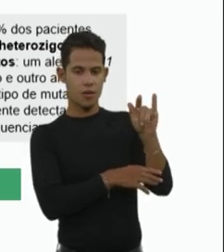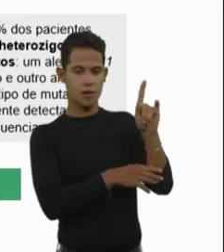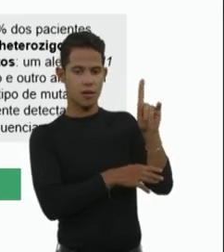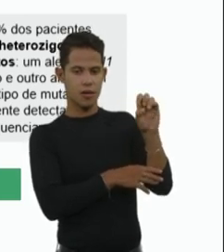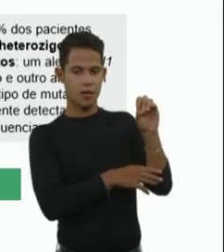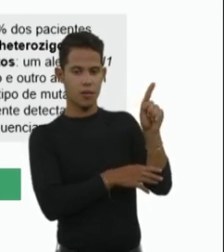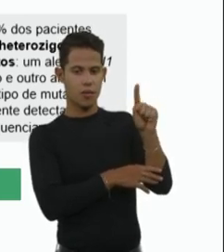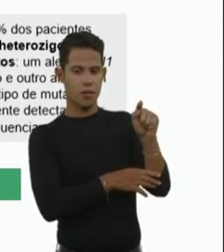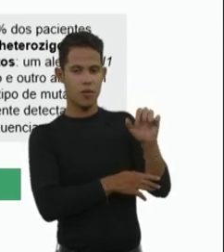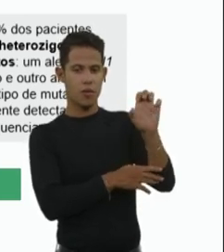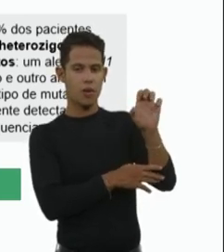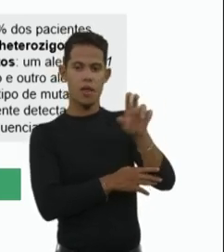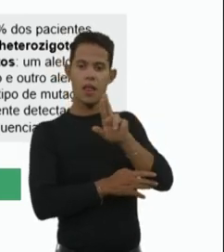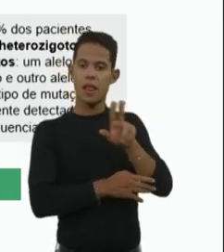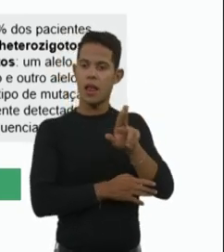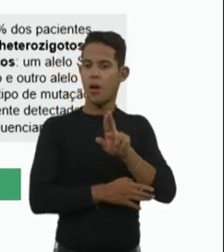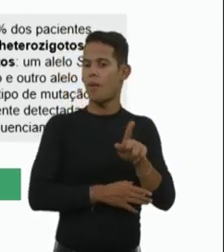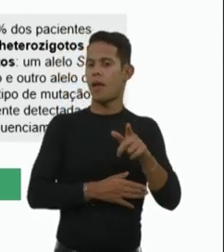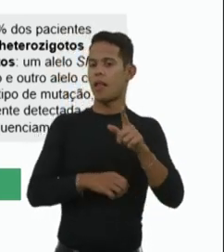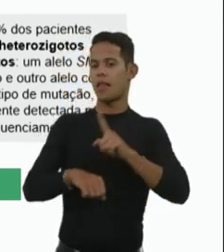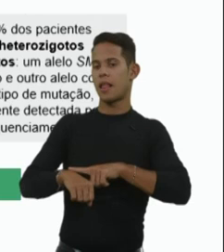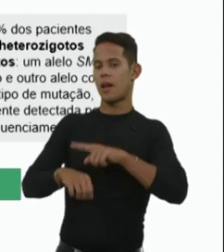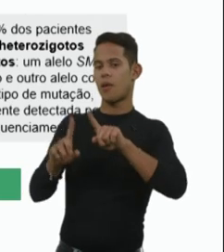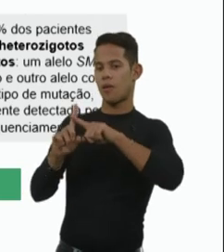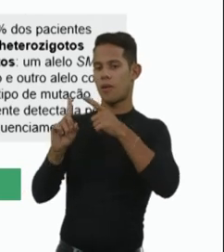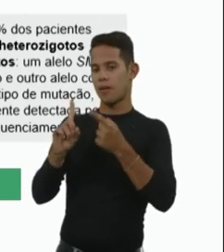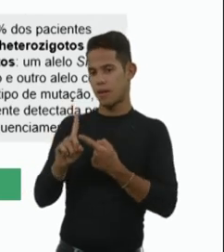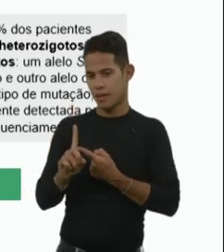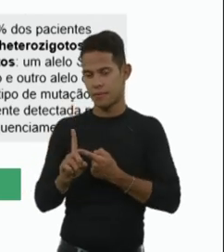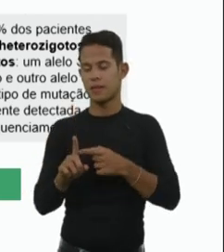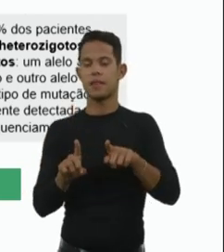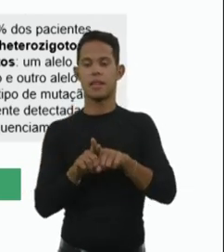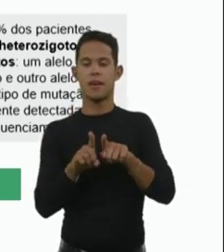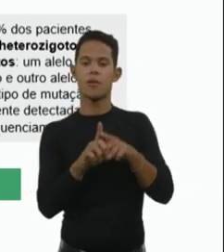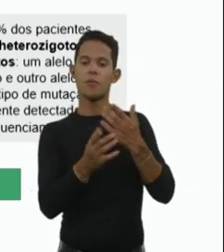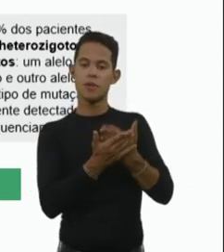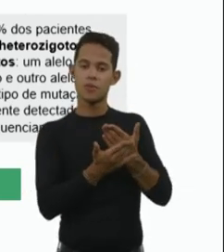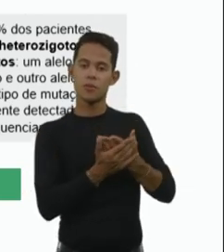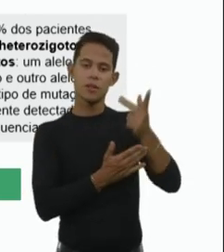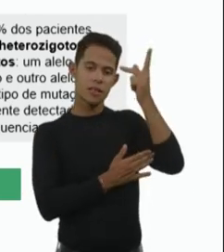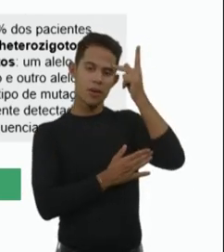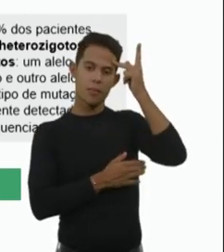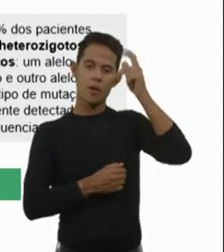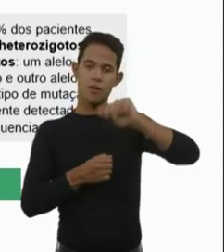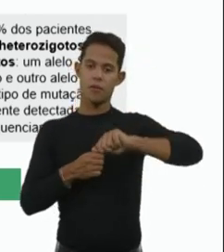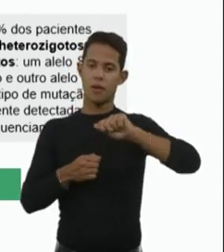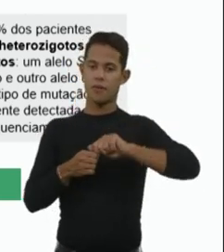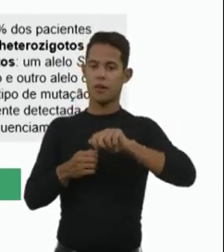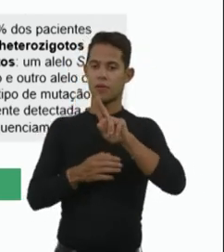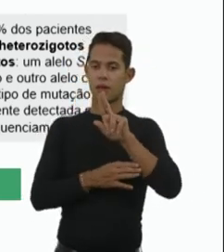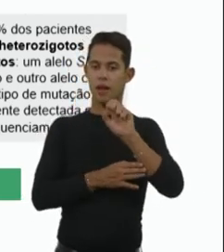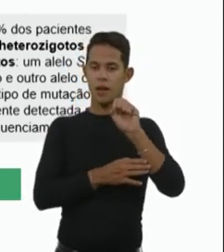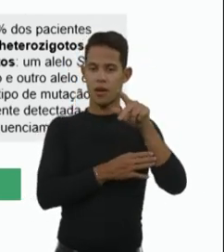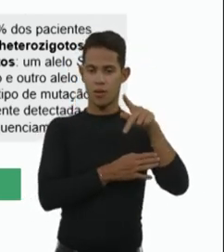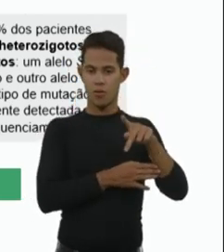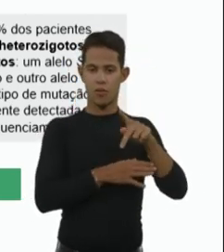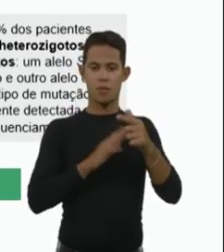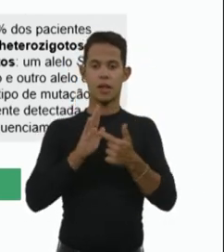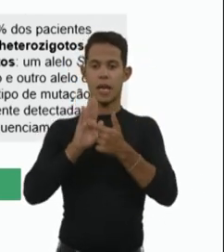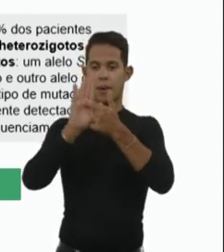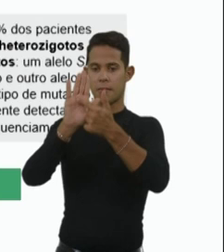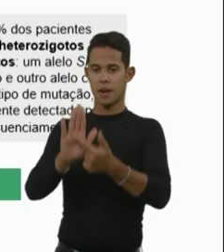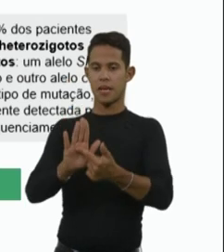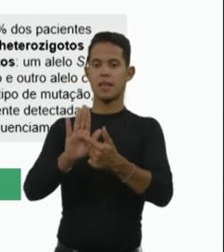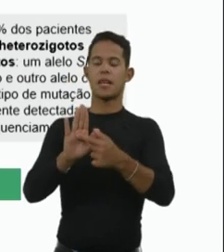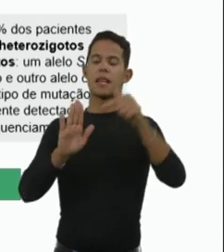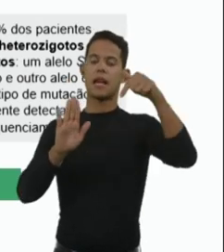no Brasil, a gente tem um estudo do Grupo de São Paulo, que foi feito na USP, mostrando que a nossa incidência de casos